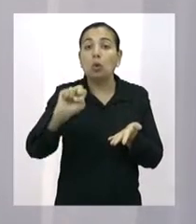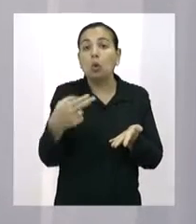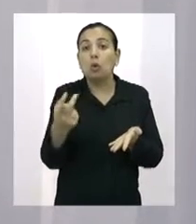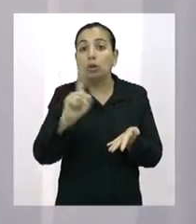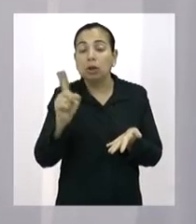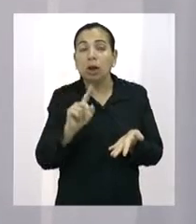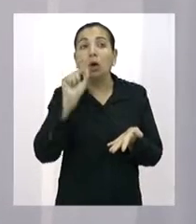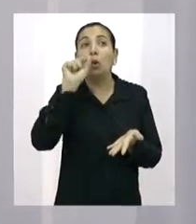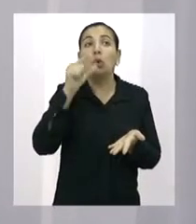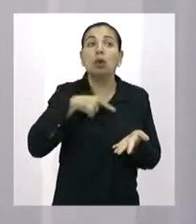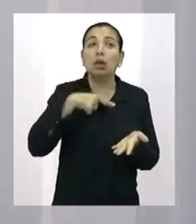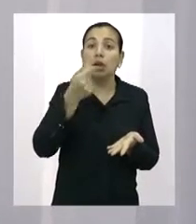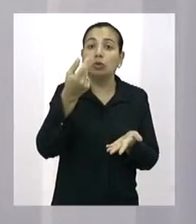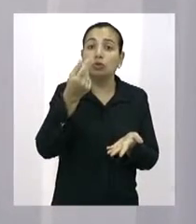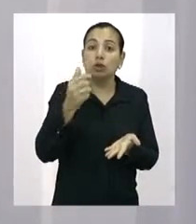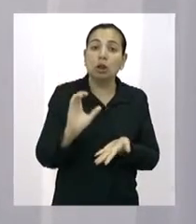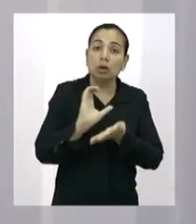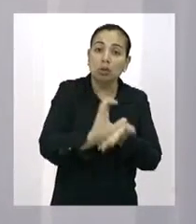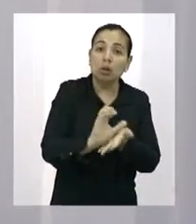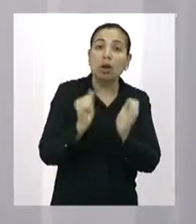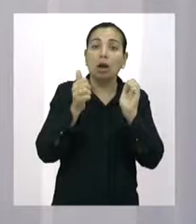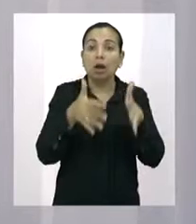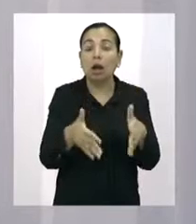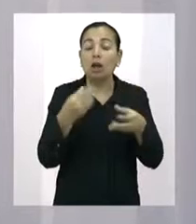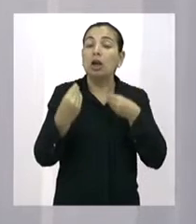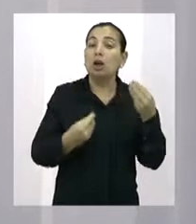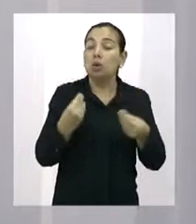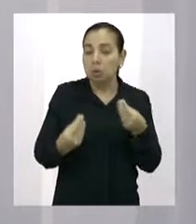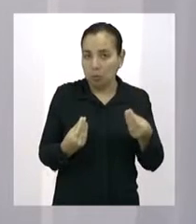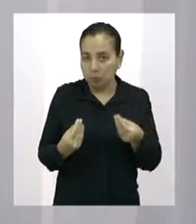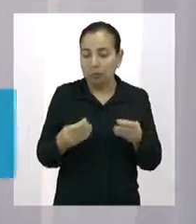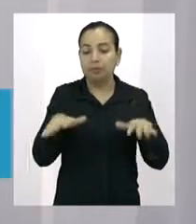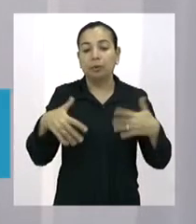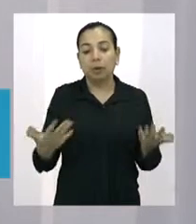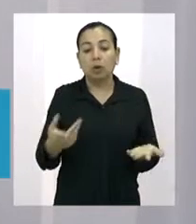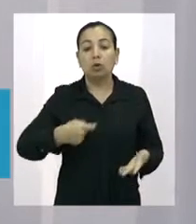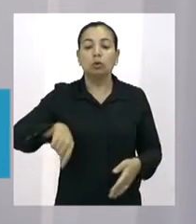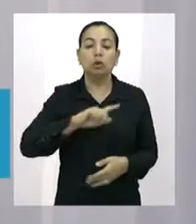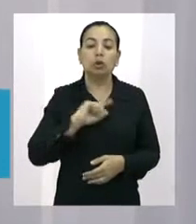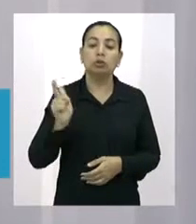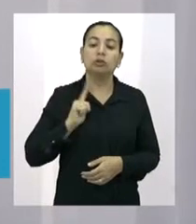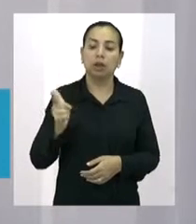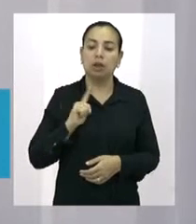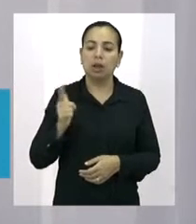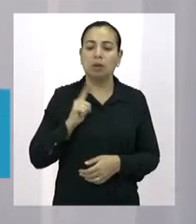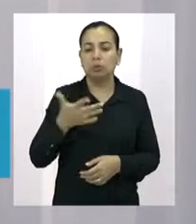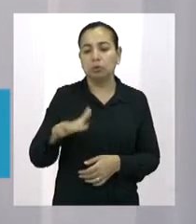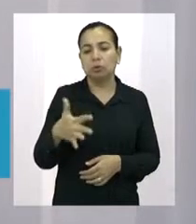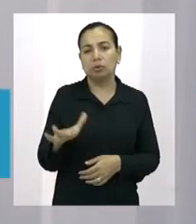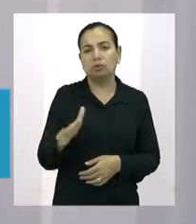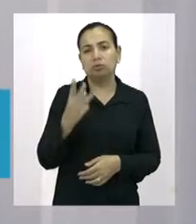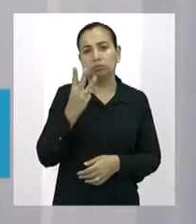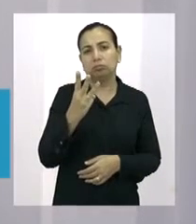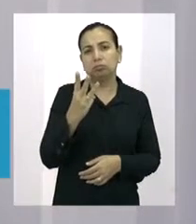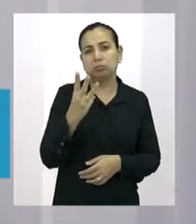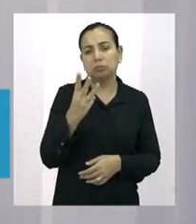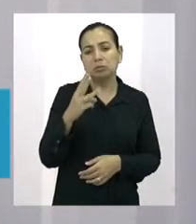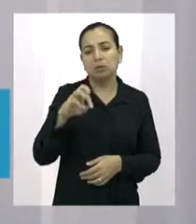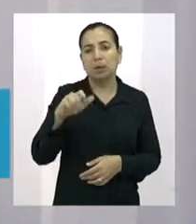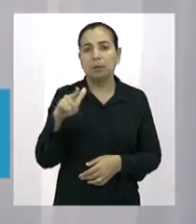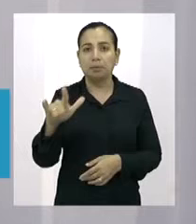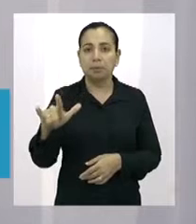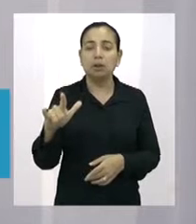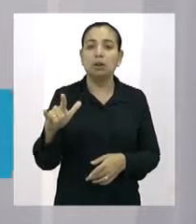acrescentou nessa paralisação. Então, hoje nós temos, em média, quase 3 mil obras